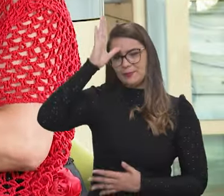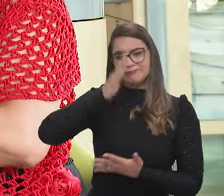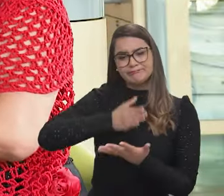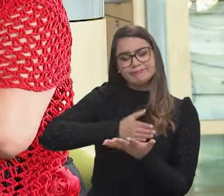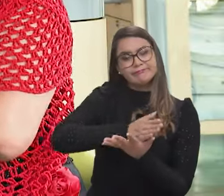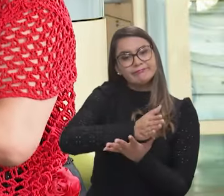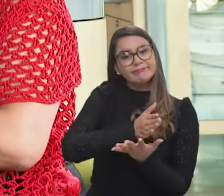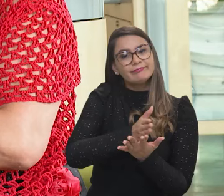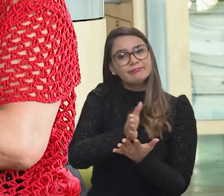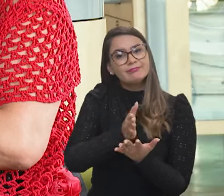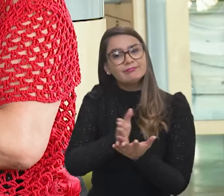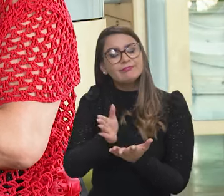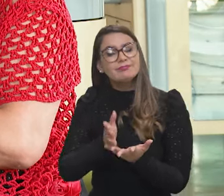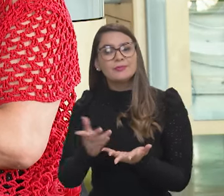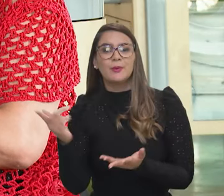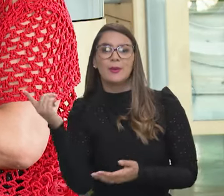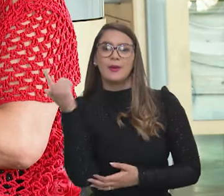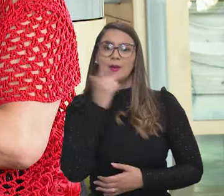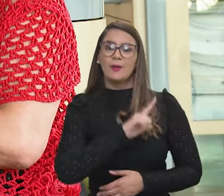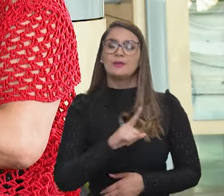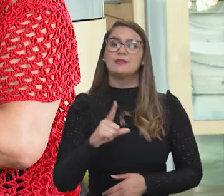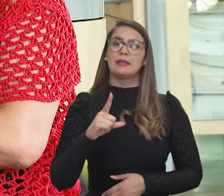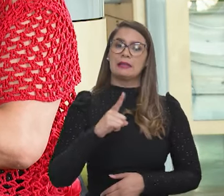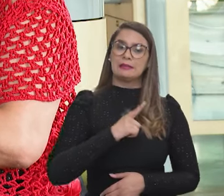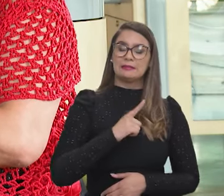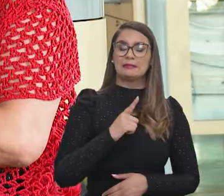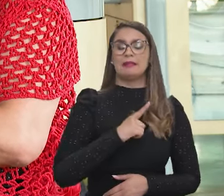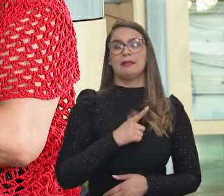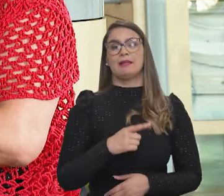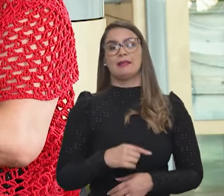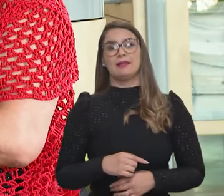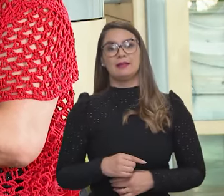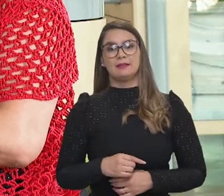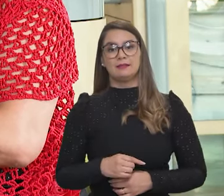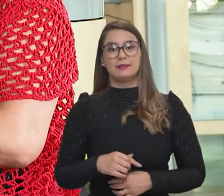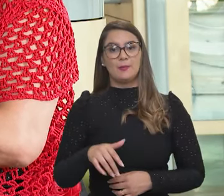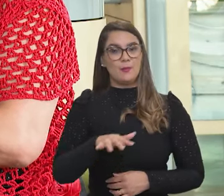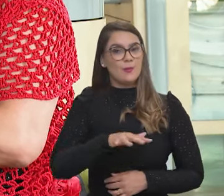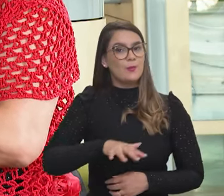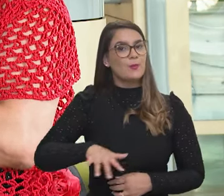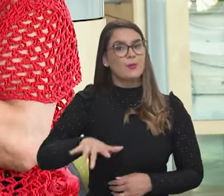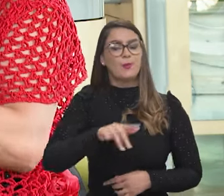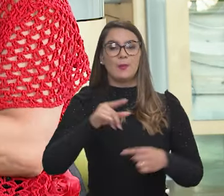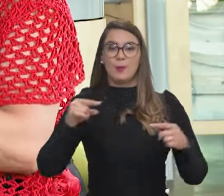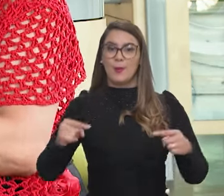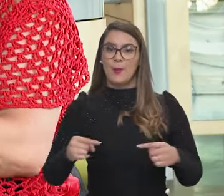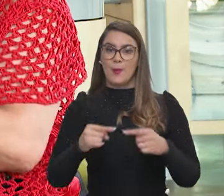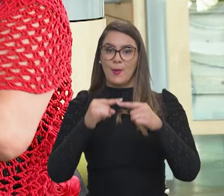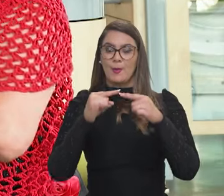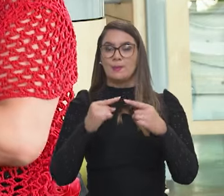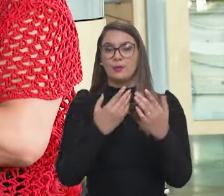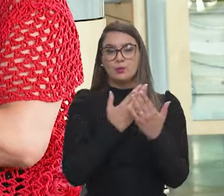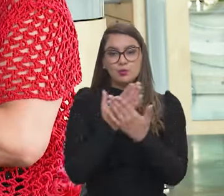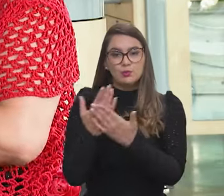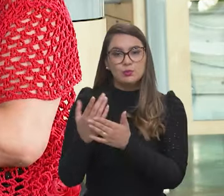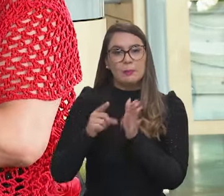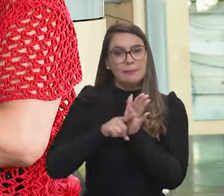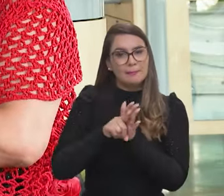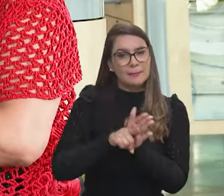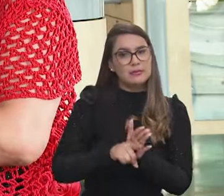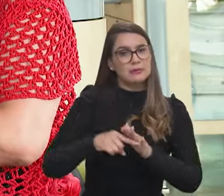conhecimento para a gente ter lá um ambiente propício para